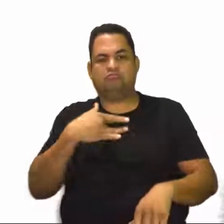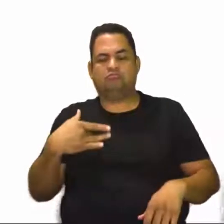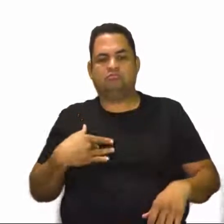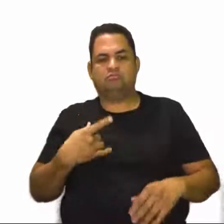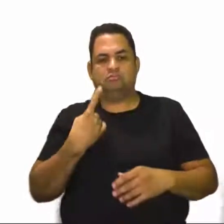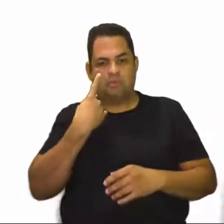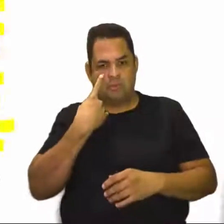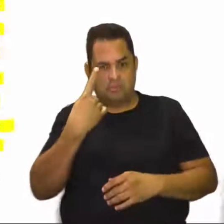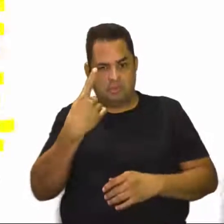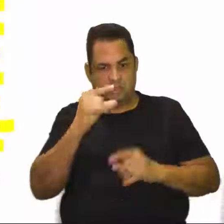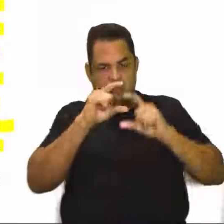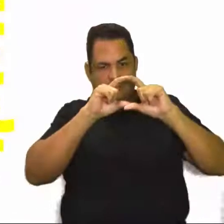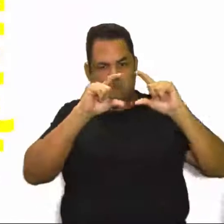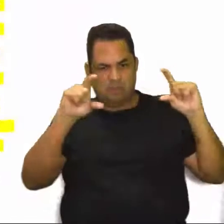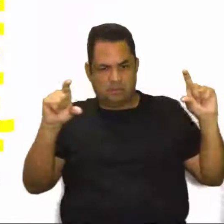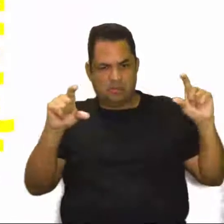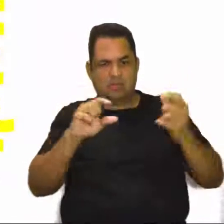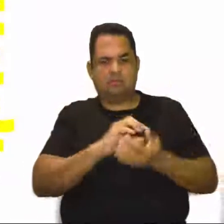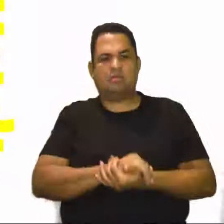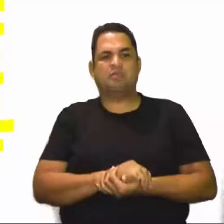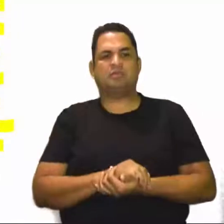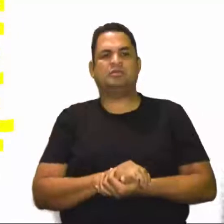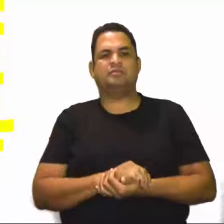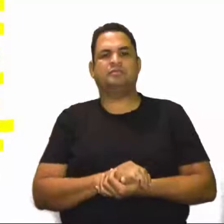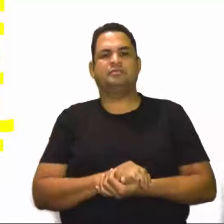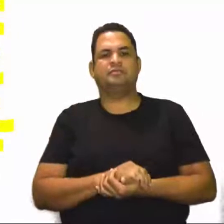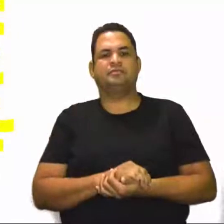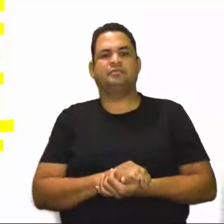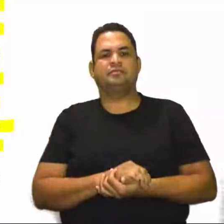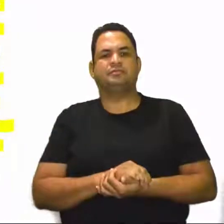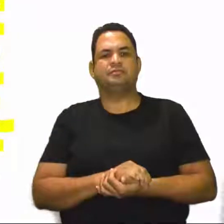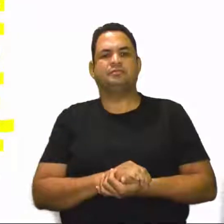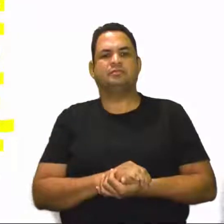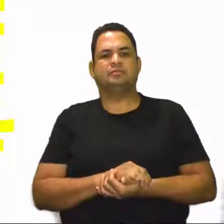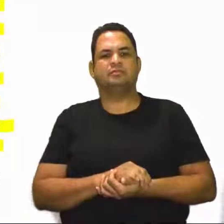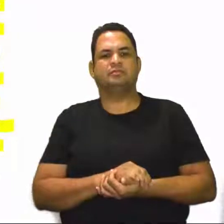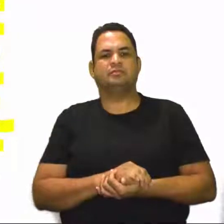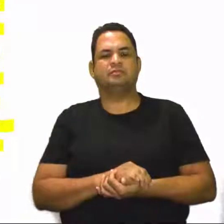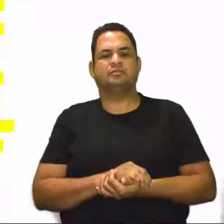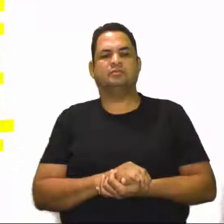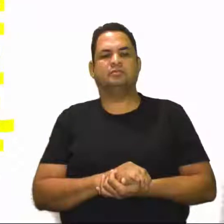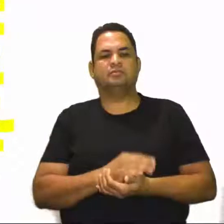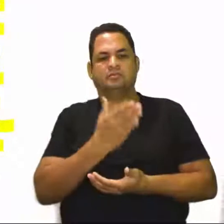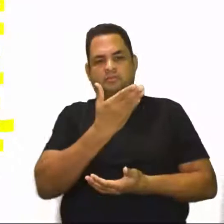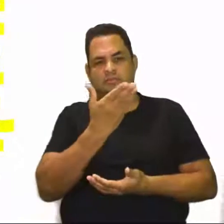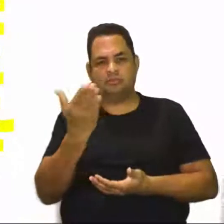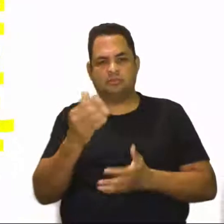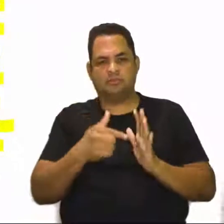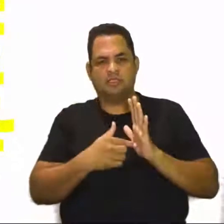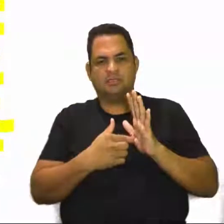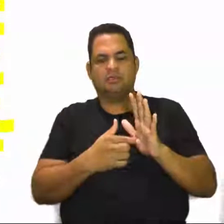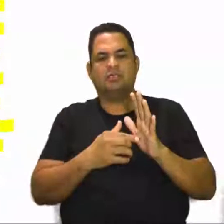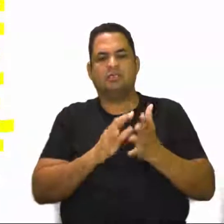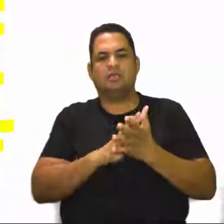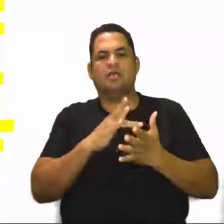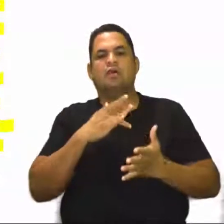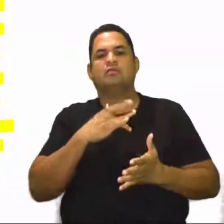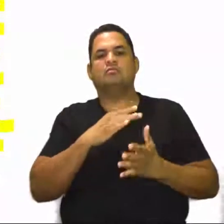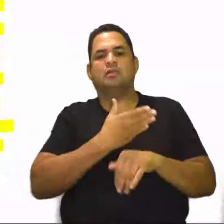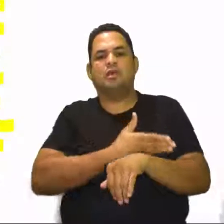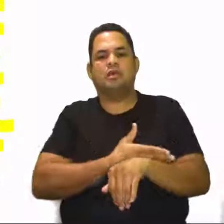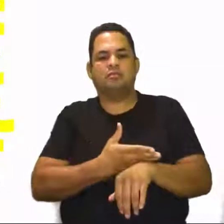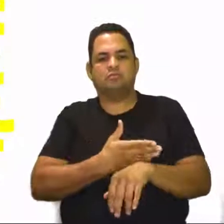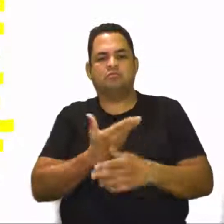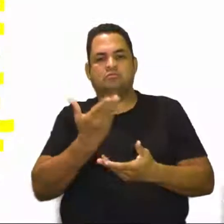olhar lá no enunciado novamente, e aqui eu tenho, representado pelos hábitos saudáveis. Eu vou